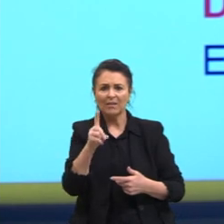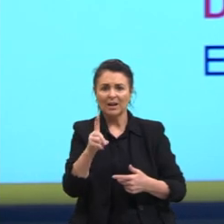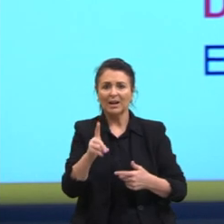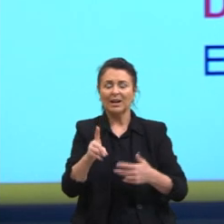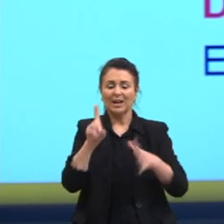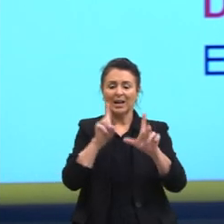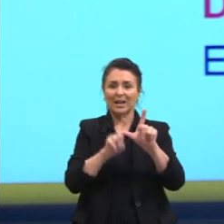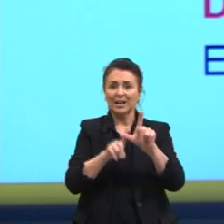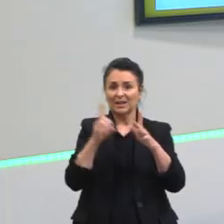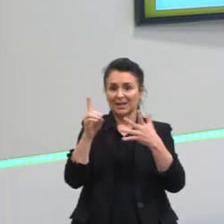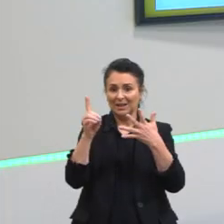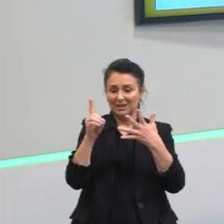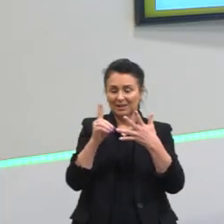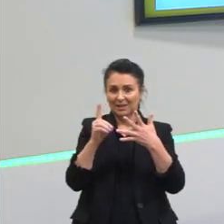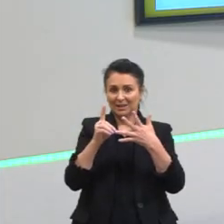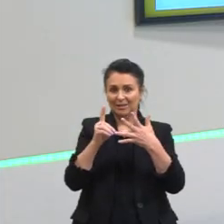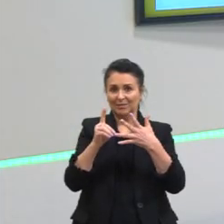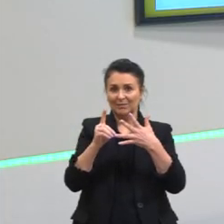mais fácil de responder.